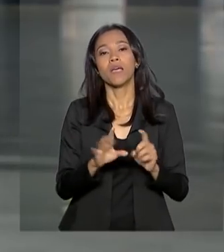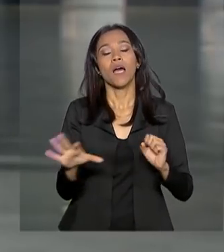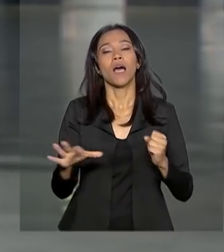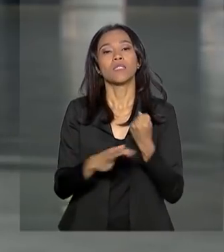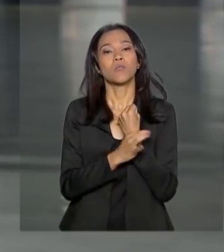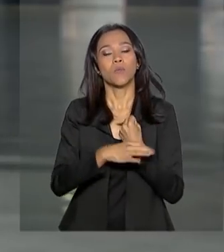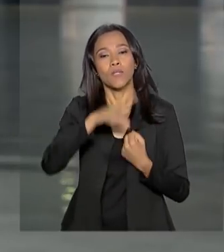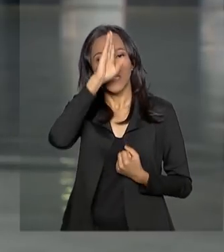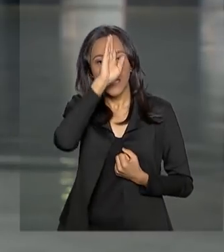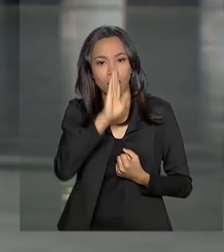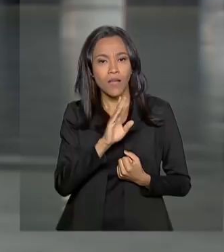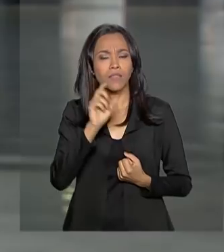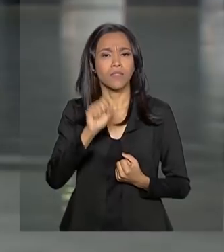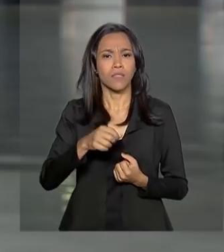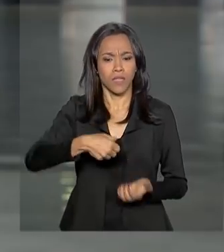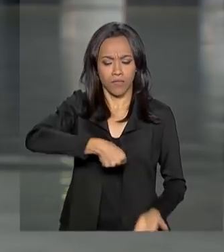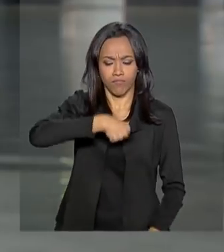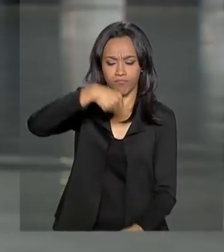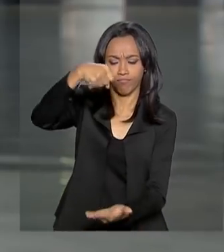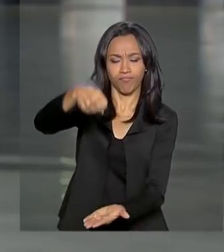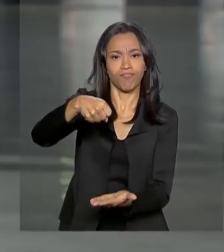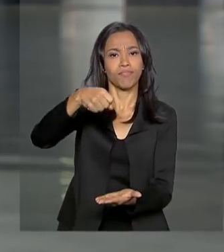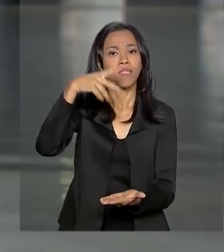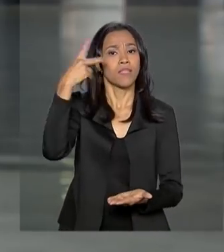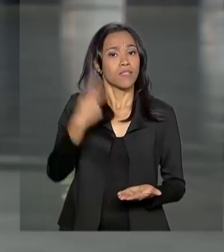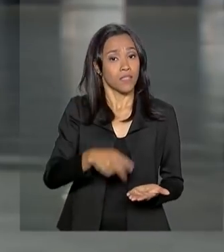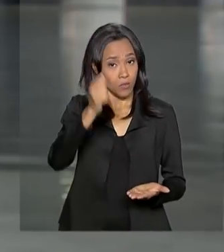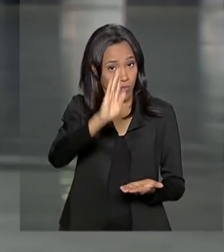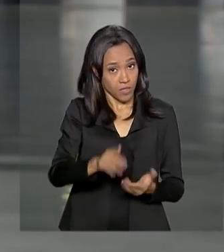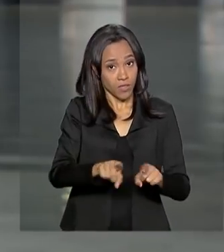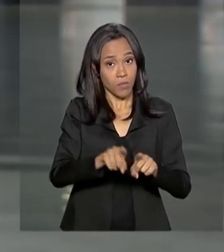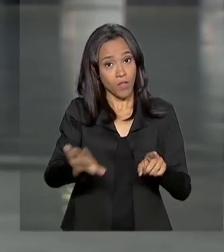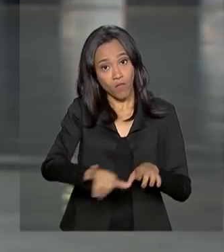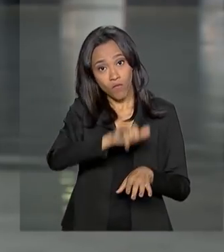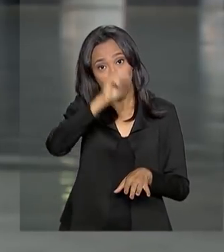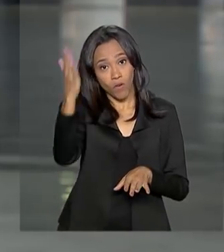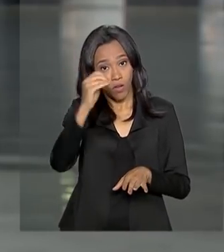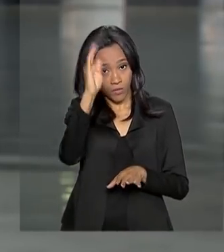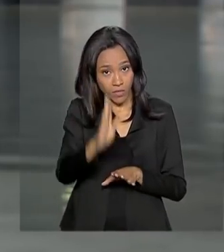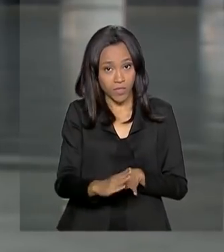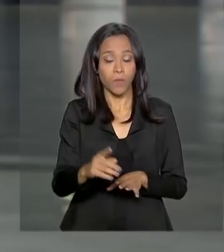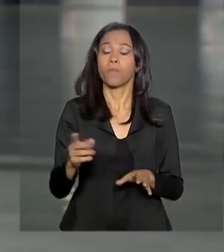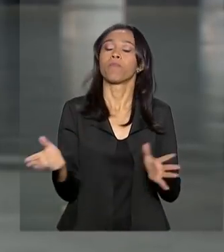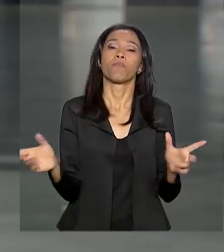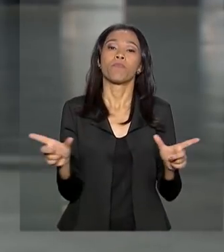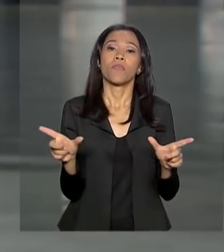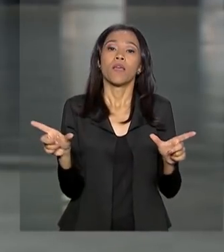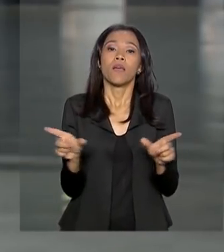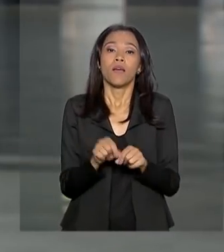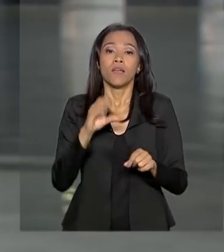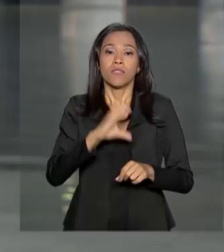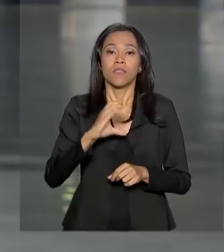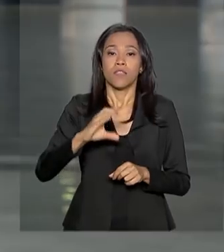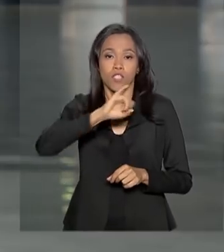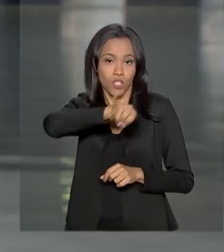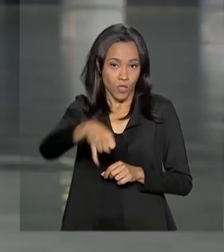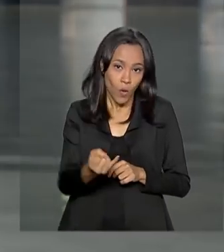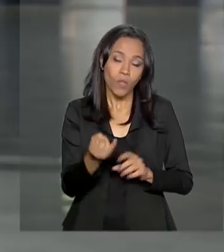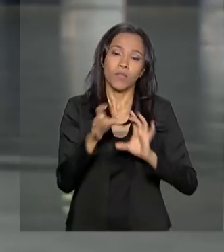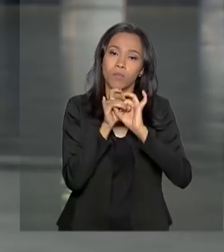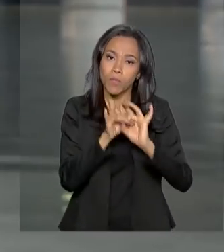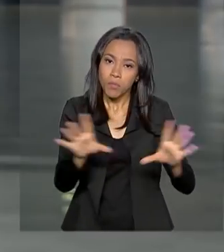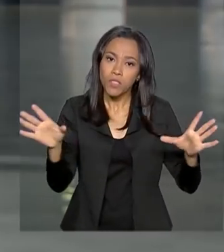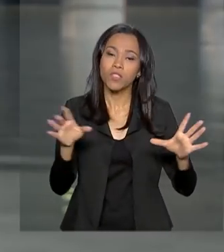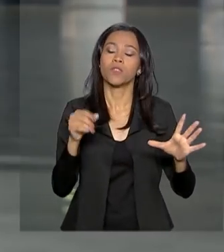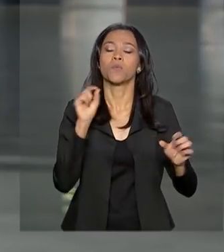para o despacho de bagagens em voos nacionais e internacionais. Por fim, a CCJ da Câmara autorizou a tramitação da